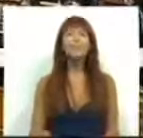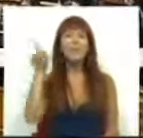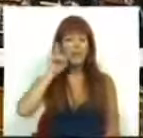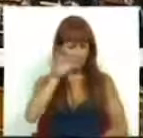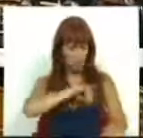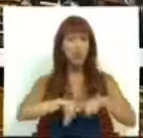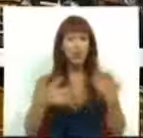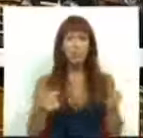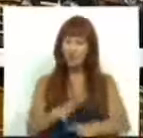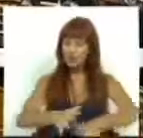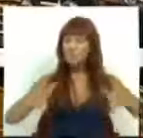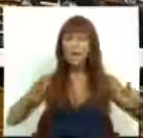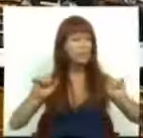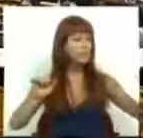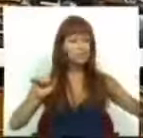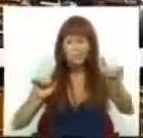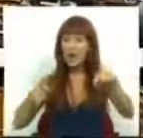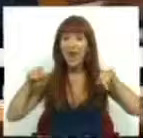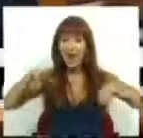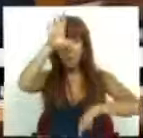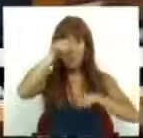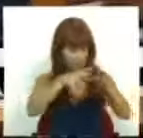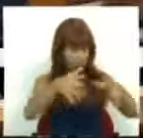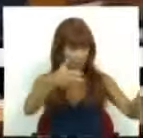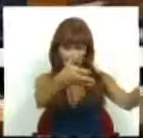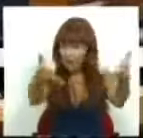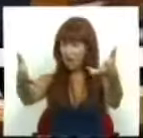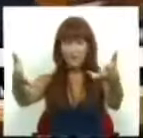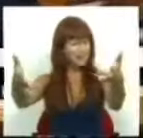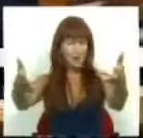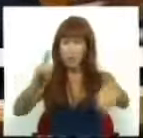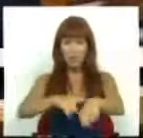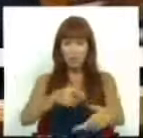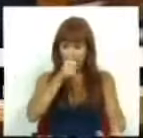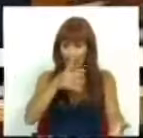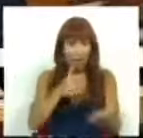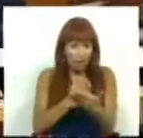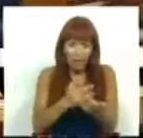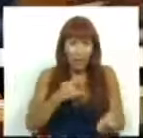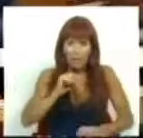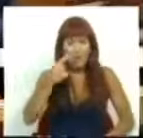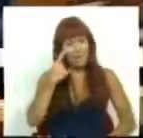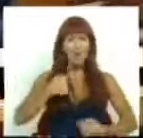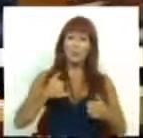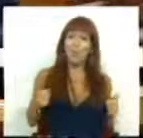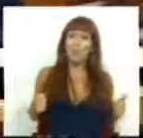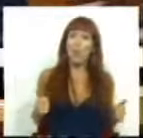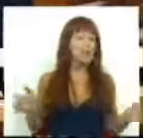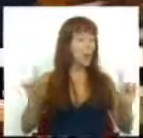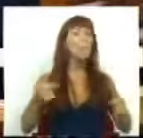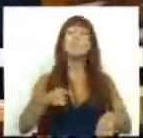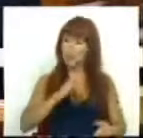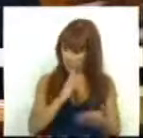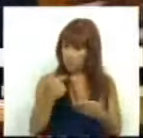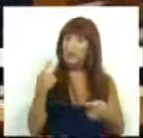Senhoras e senhores deputados da maioria, este Governo e esta maioria já não vão a tempo de causar uma boa primeira impressão, mas